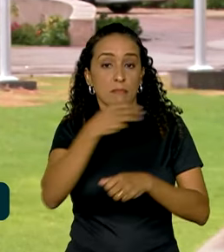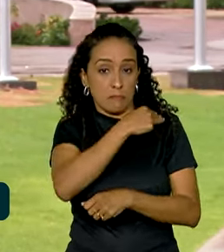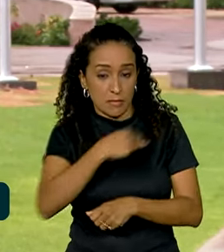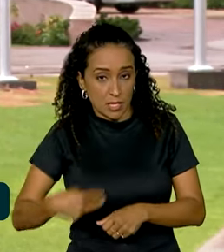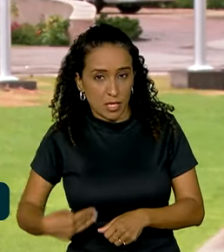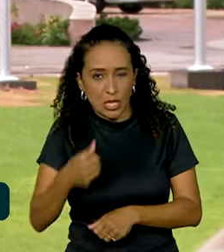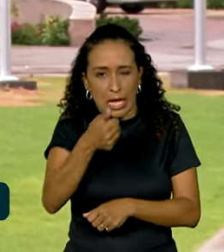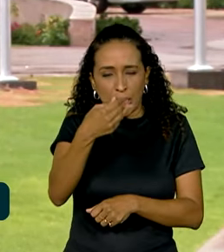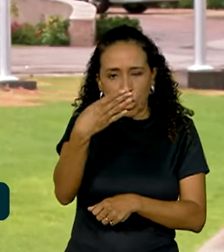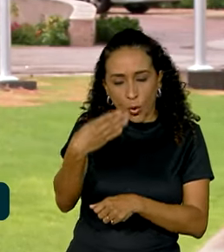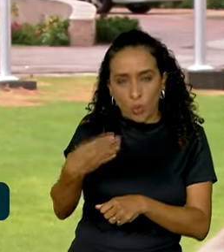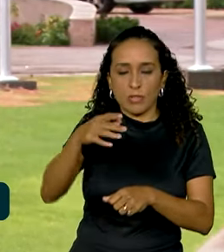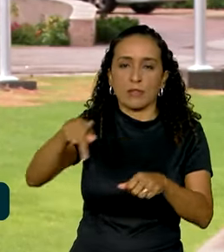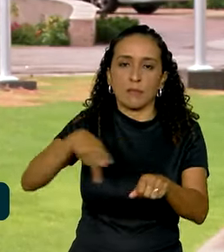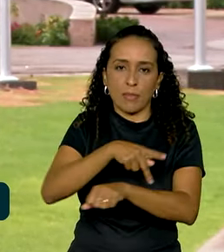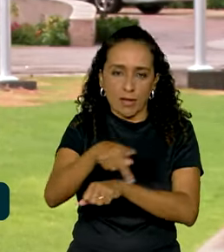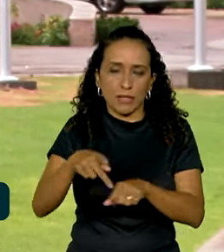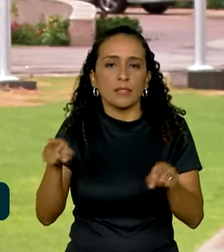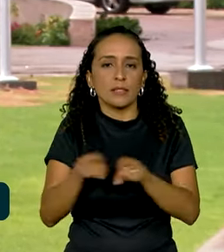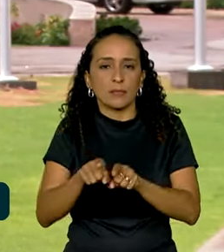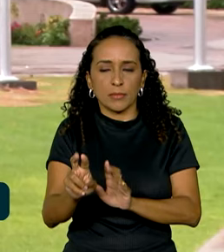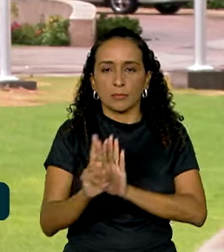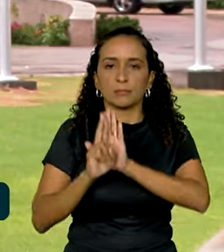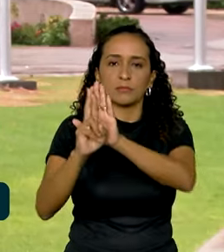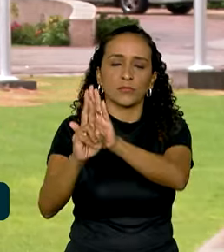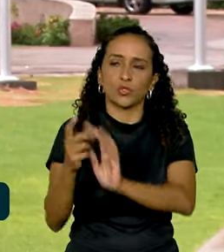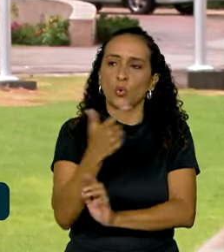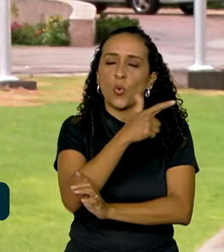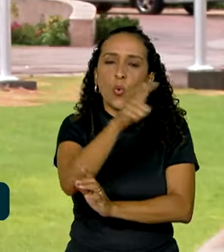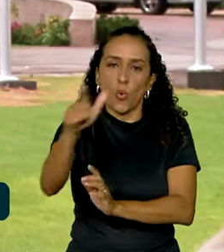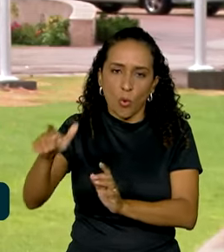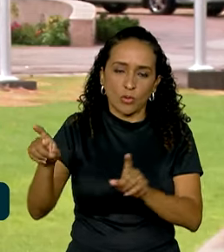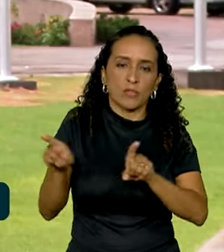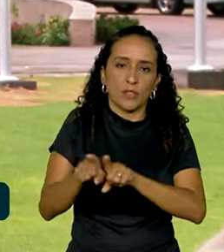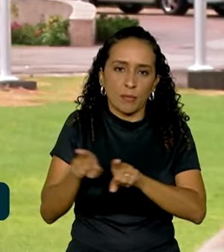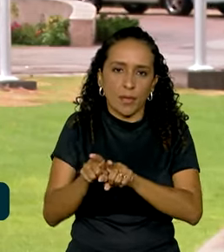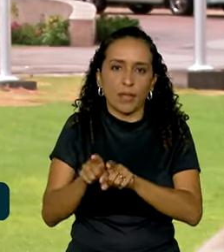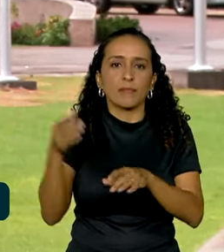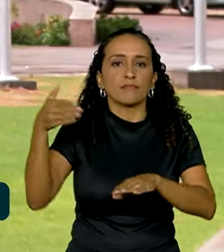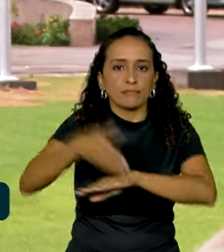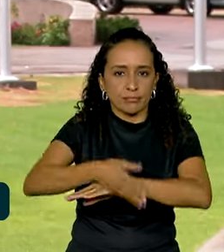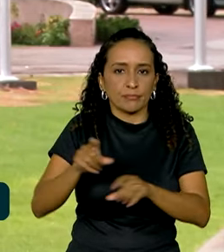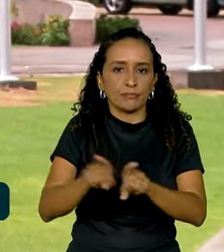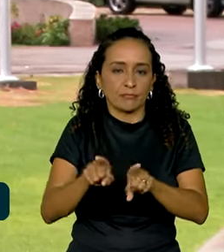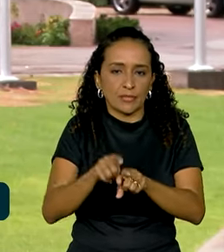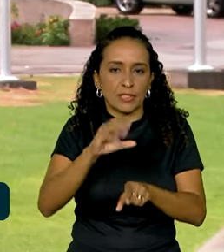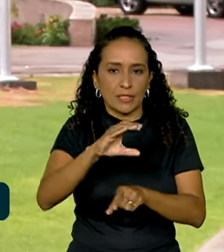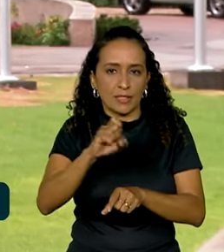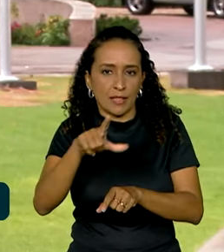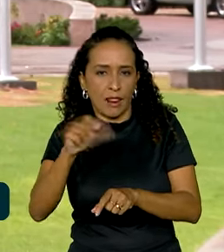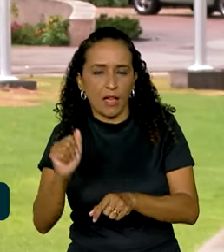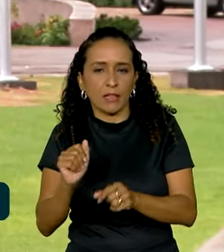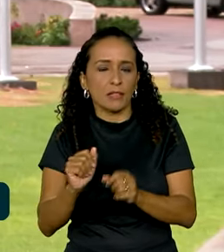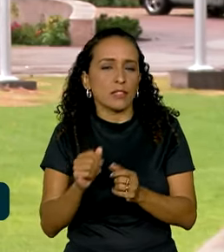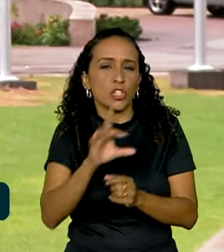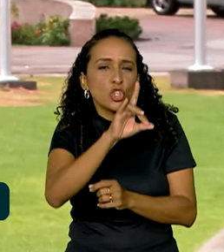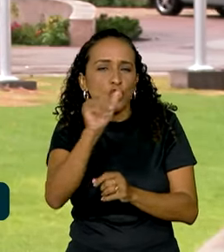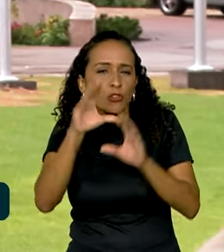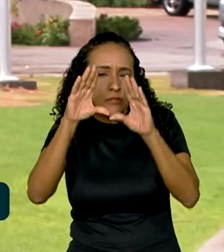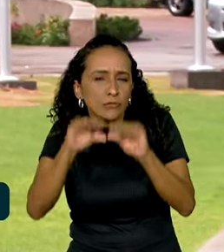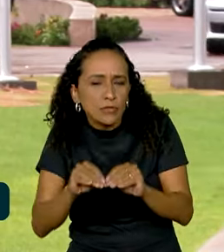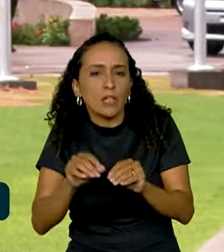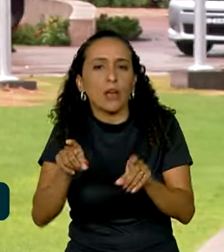países, além de representantes das outras nações integrantes da CELAC. Ao final do dia, a